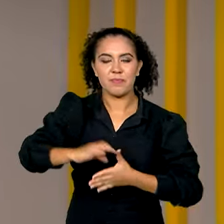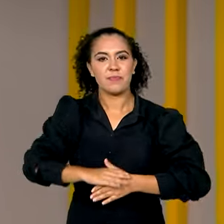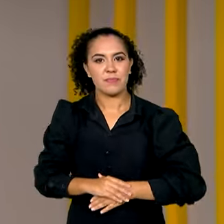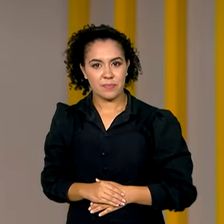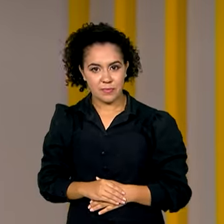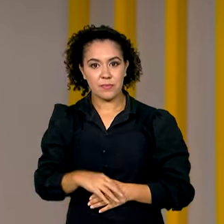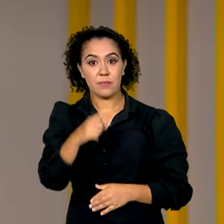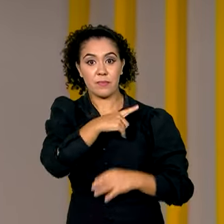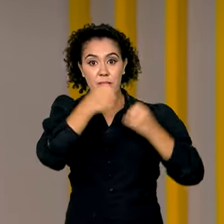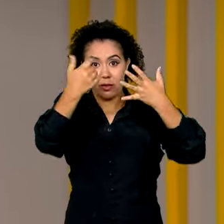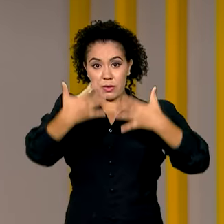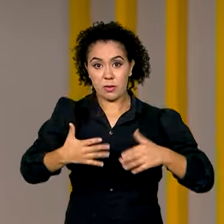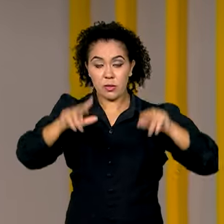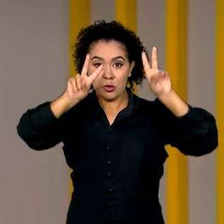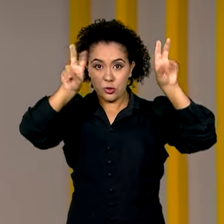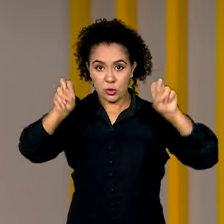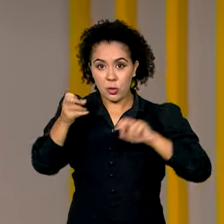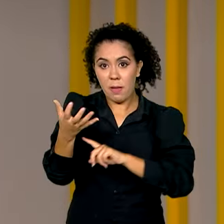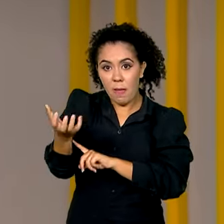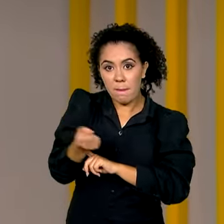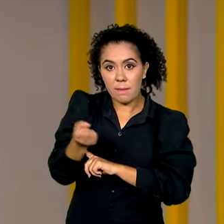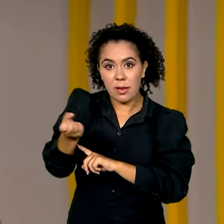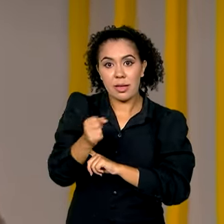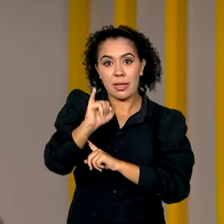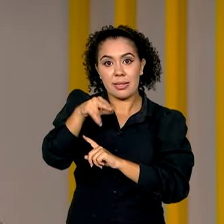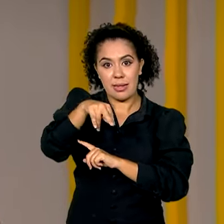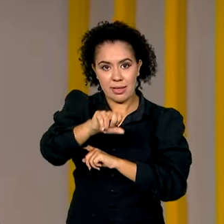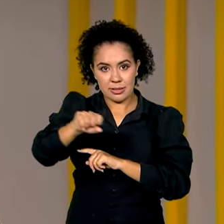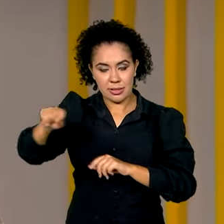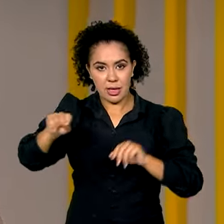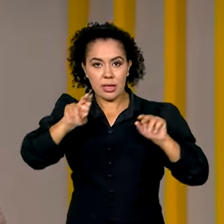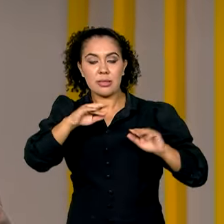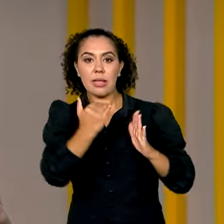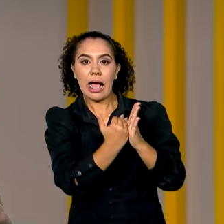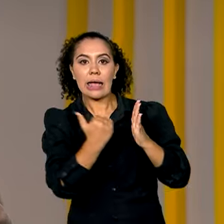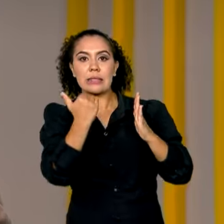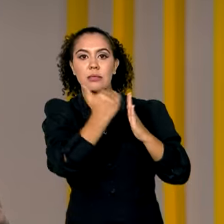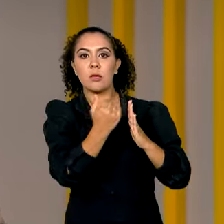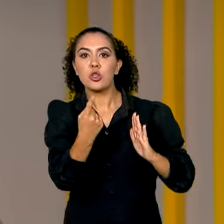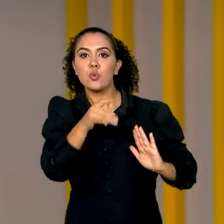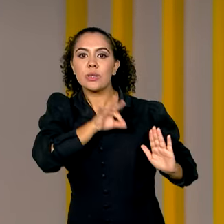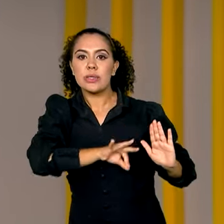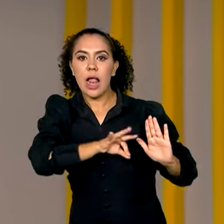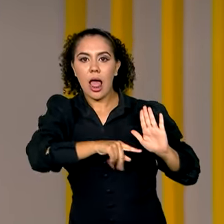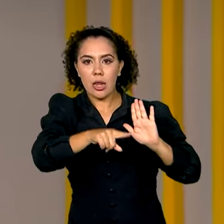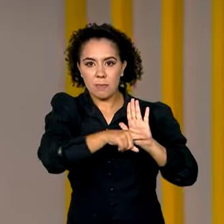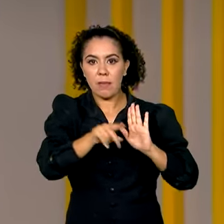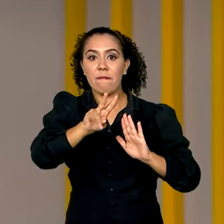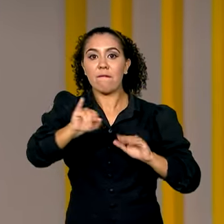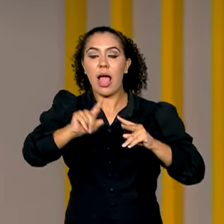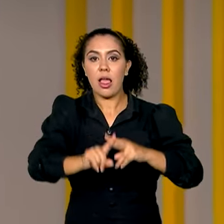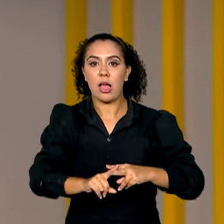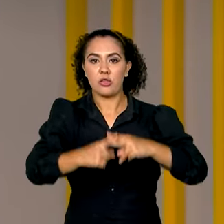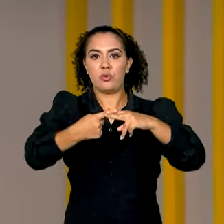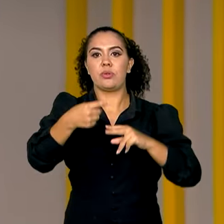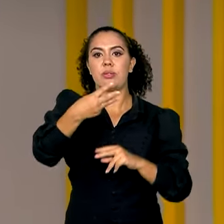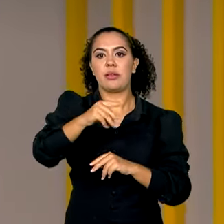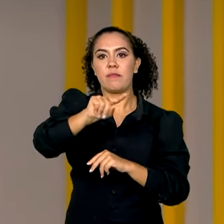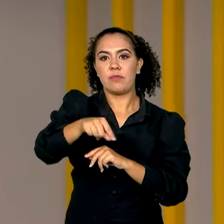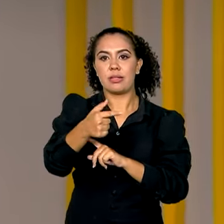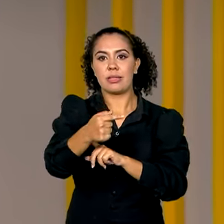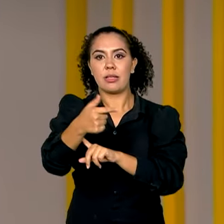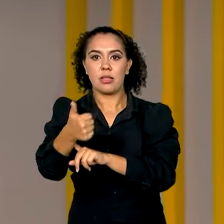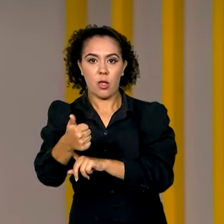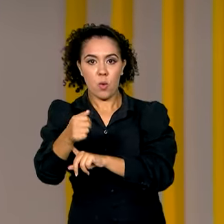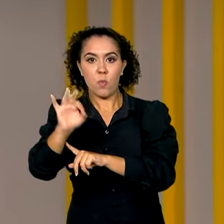Os benefícios do INSS acima de um salário mínimo vão ser reajustados em 3,71% este